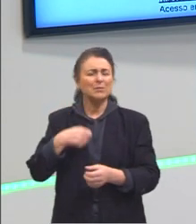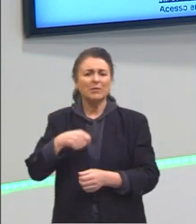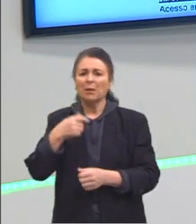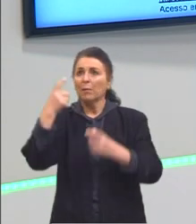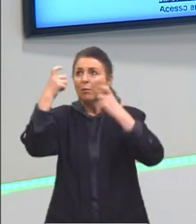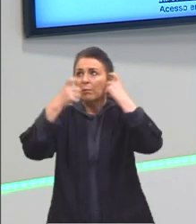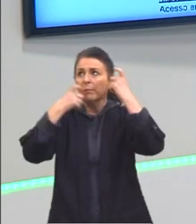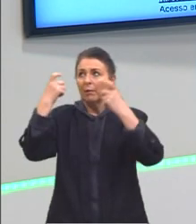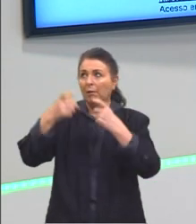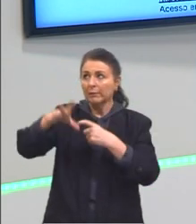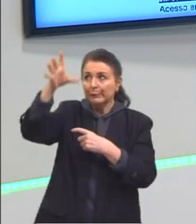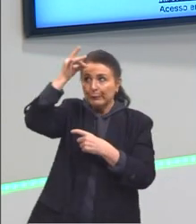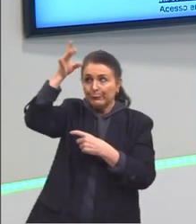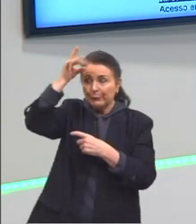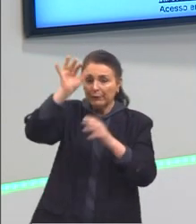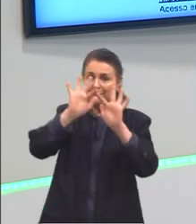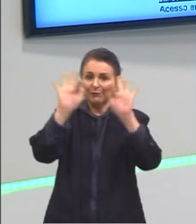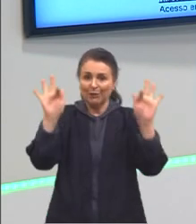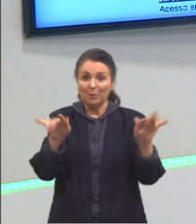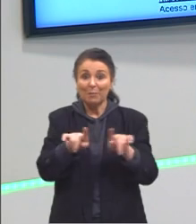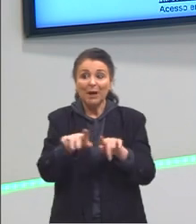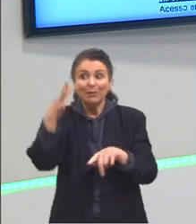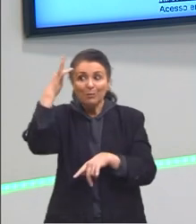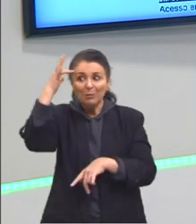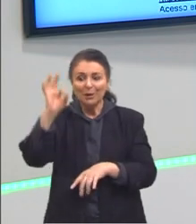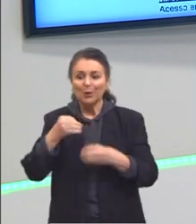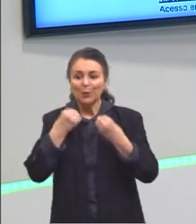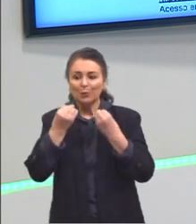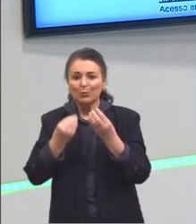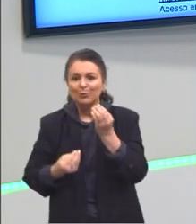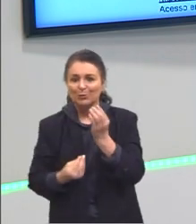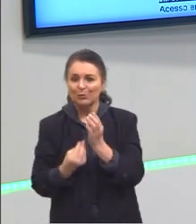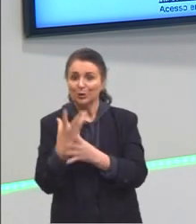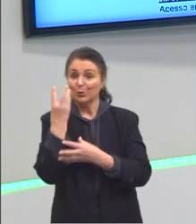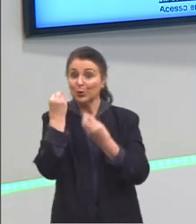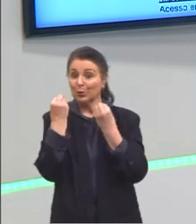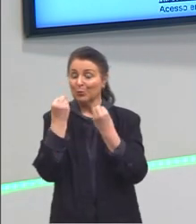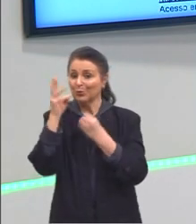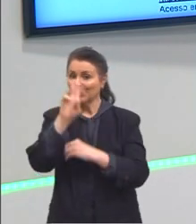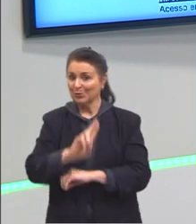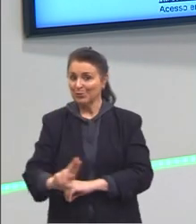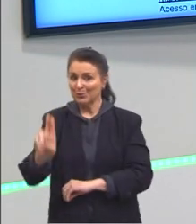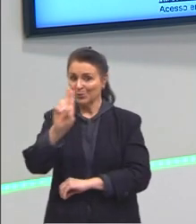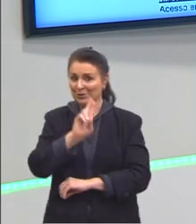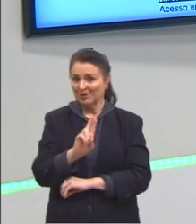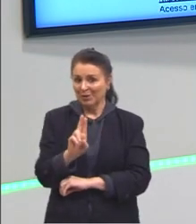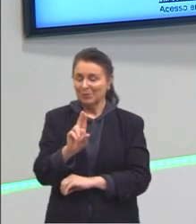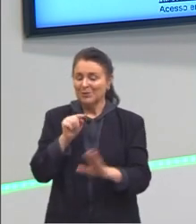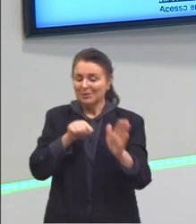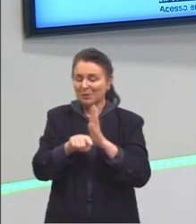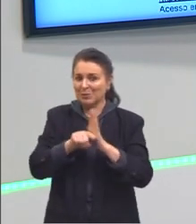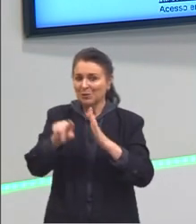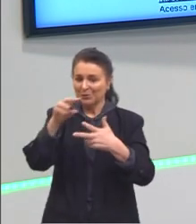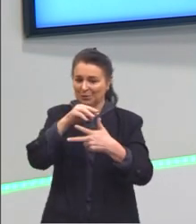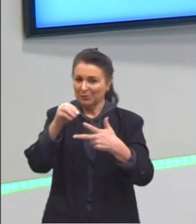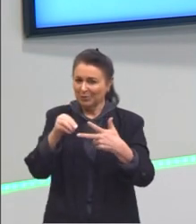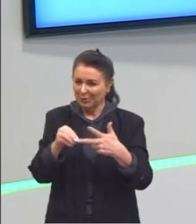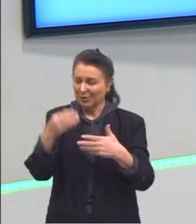fórmula, mas em sim compreender como que surgiu e como que nós utilizamos elas nas questões, tá?